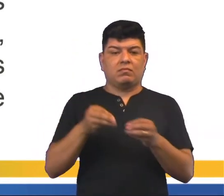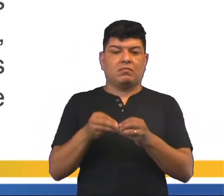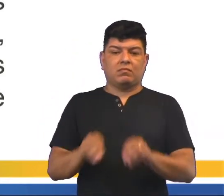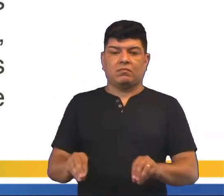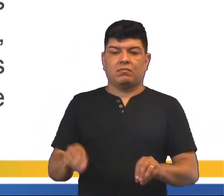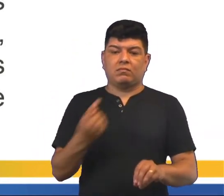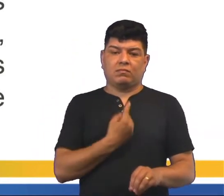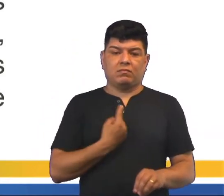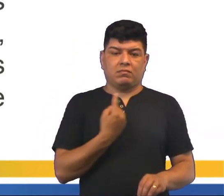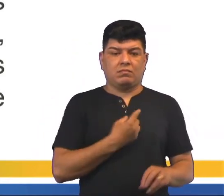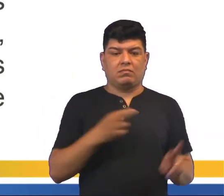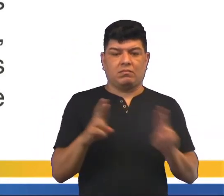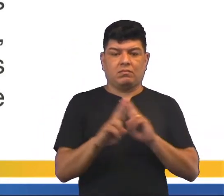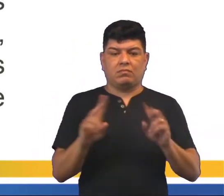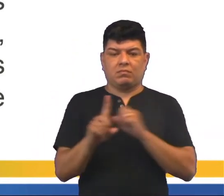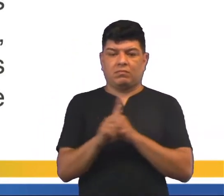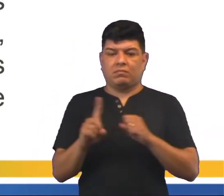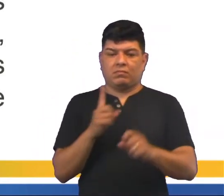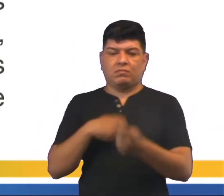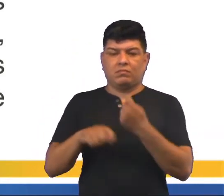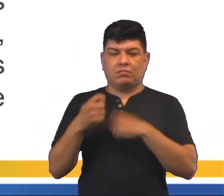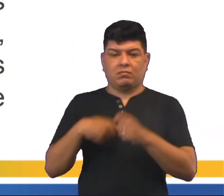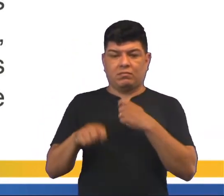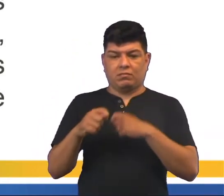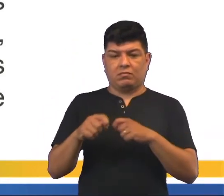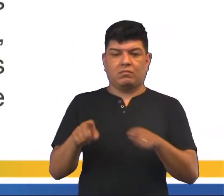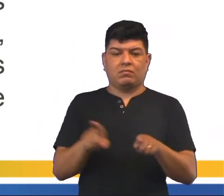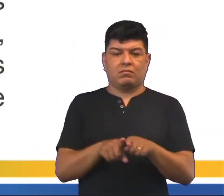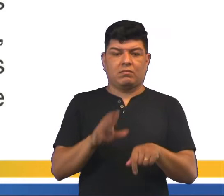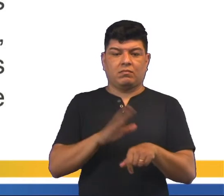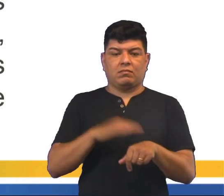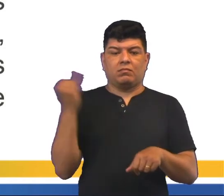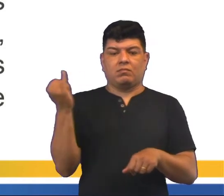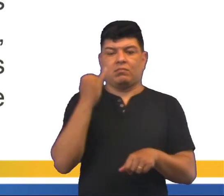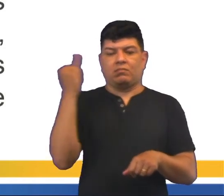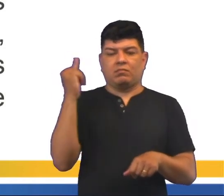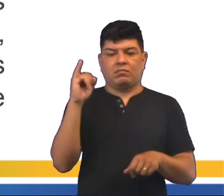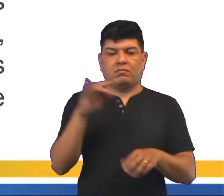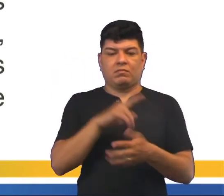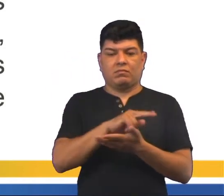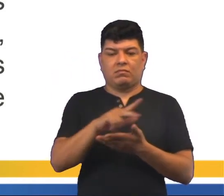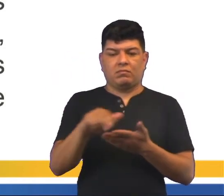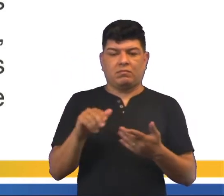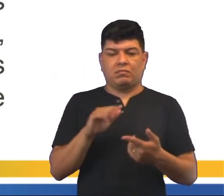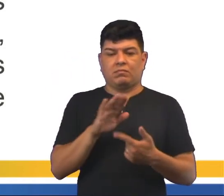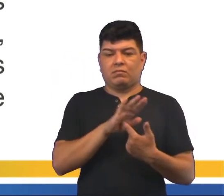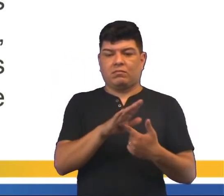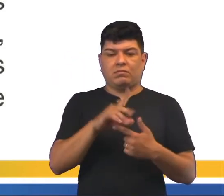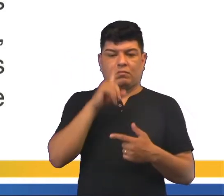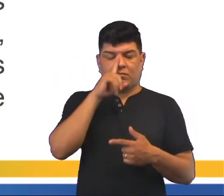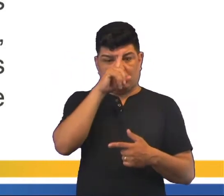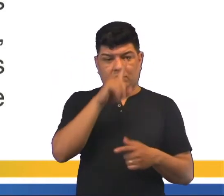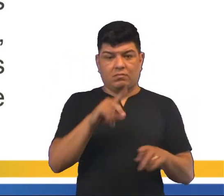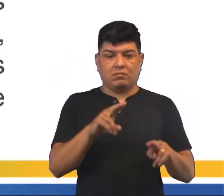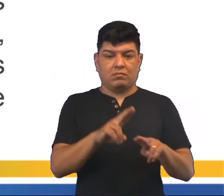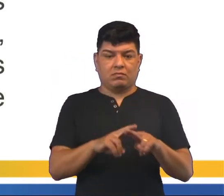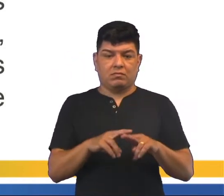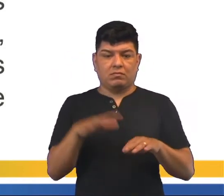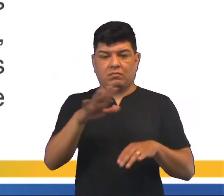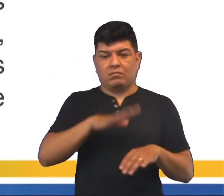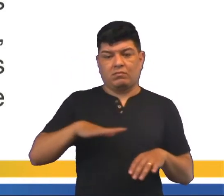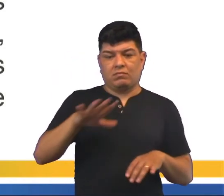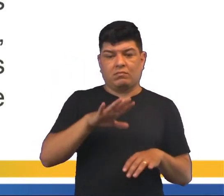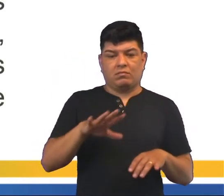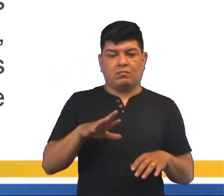consequências o isolamento em relação às redes sociais e econômicas, mais relevantes à exposição a diversas condições de risco,